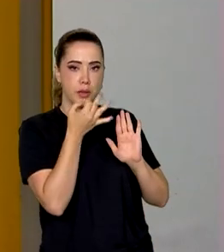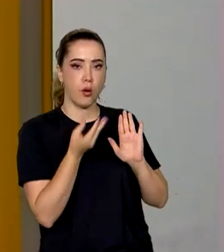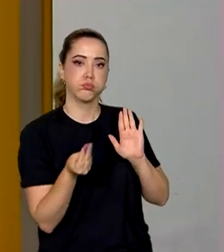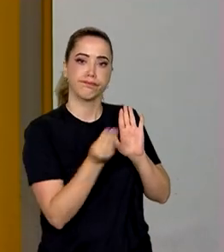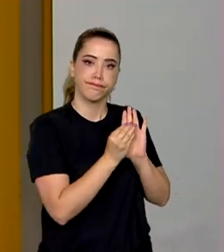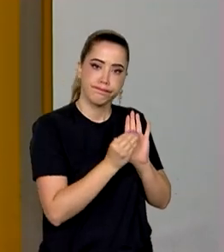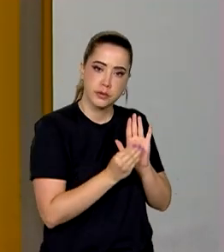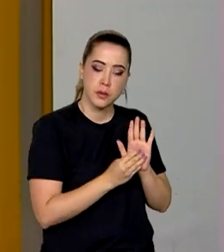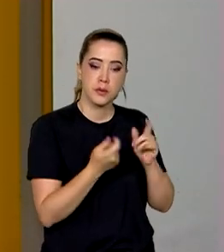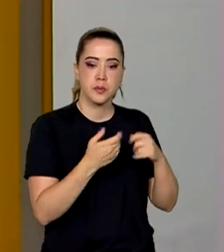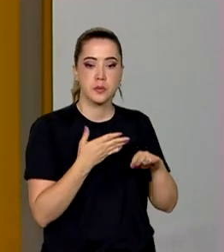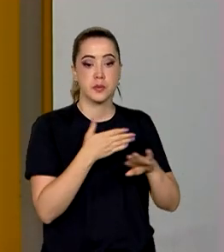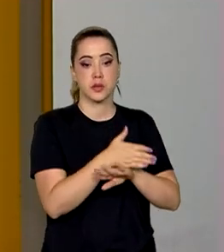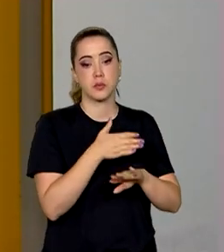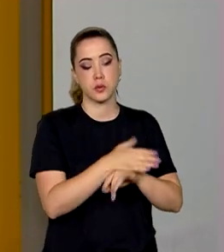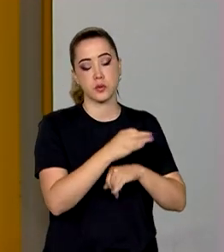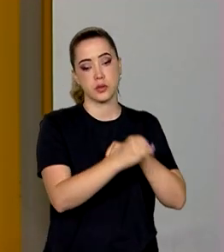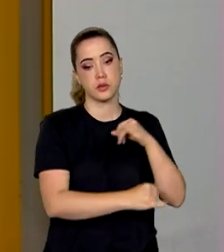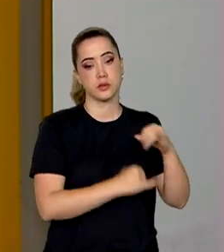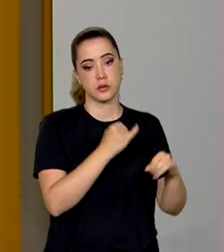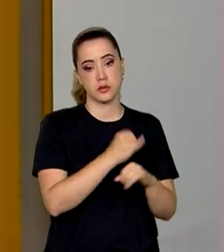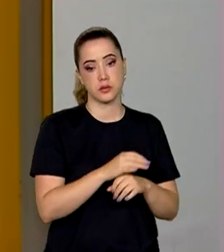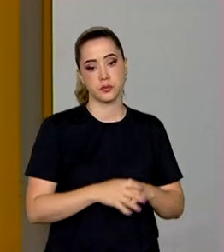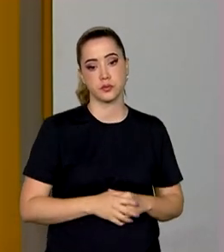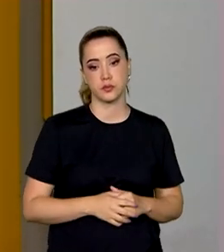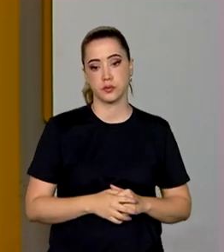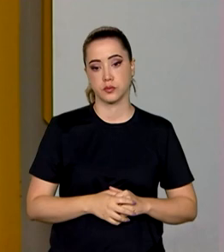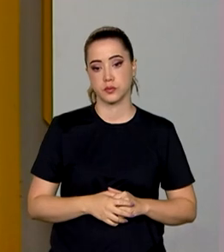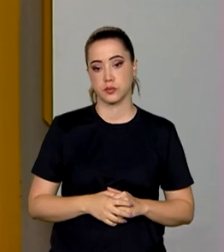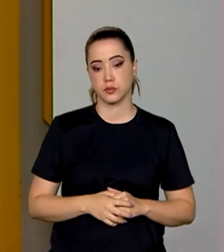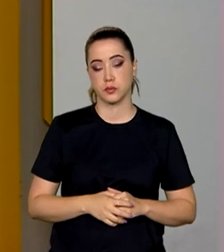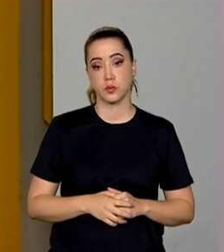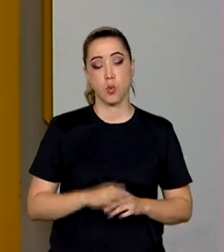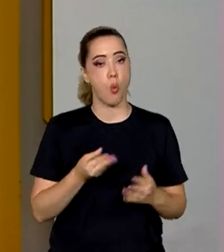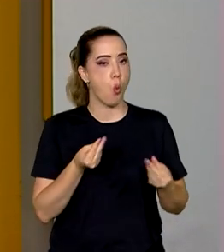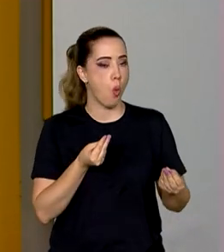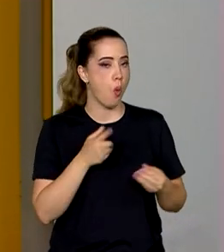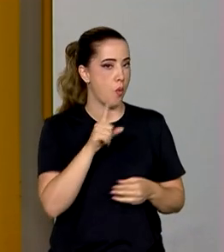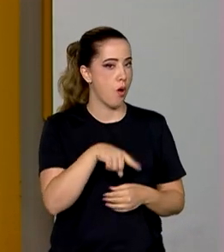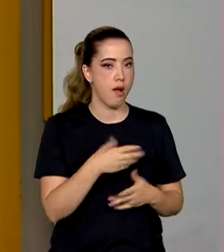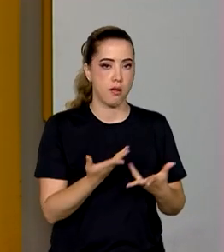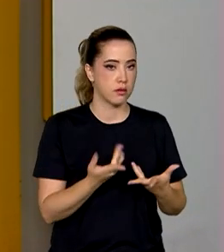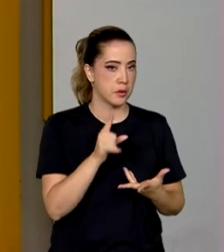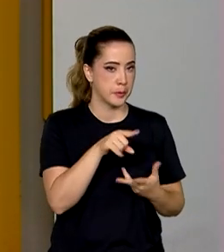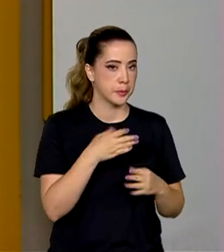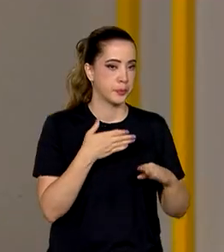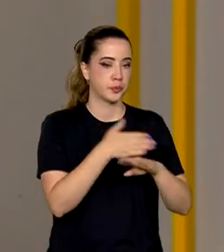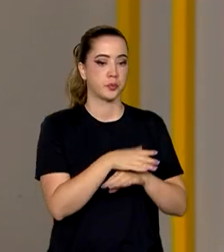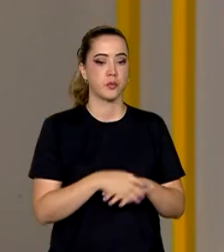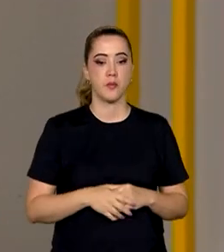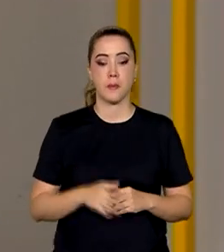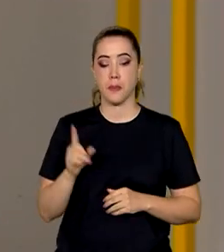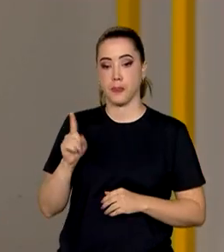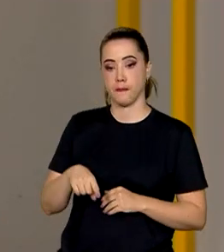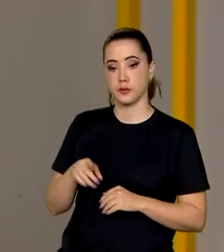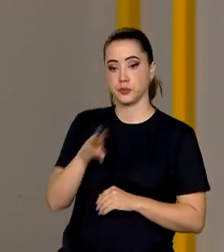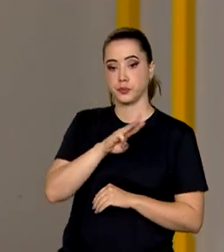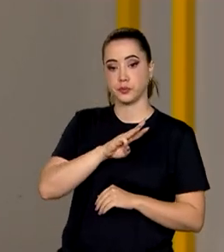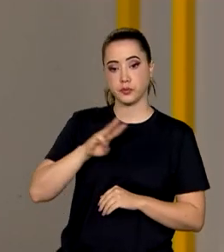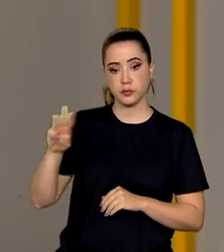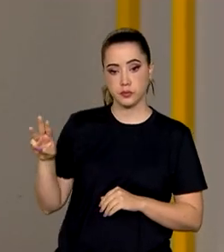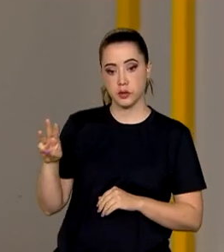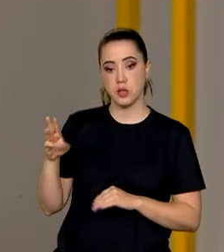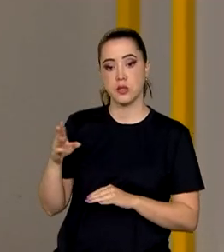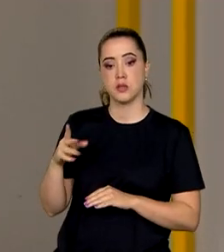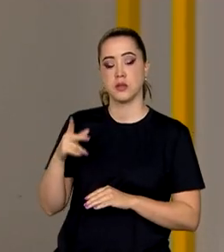buscar na internet aí o caminho para fazer a sua contribuição. É, na plataforma